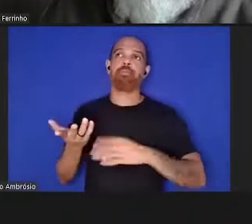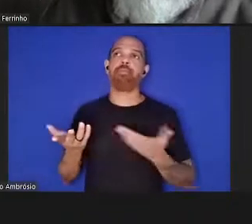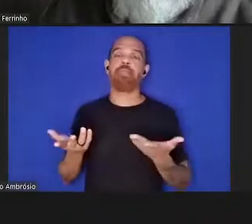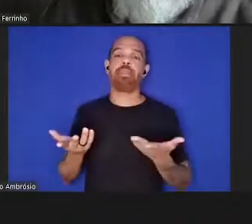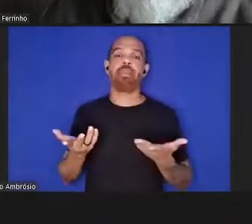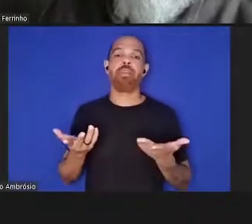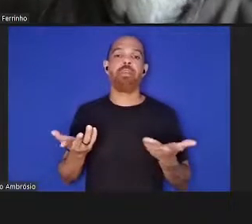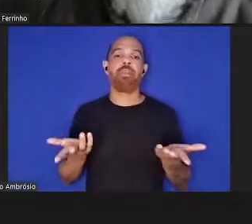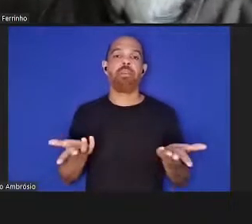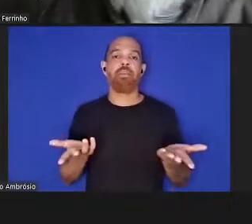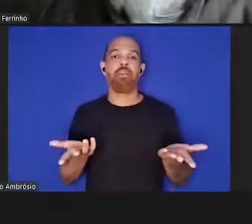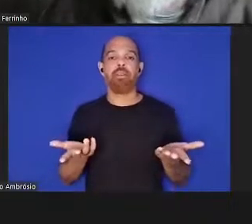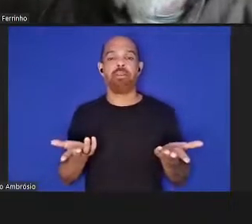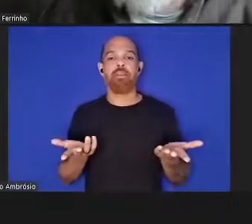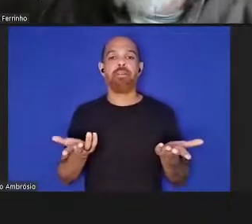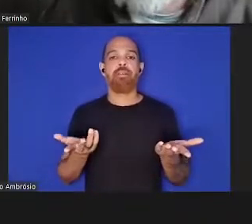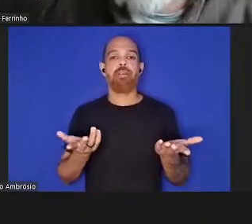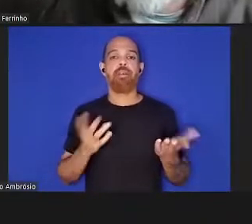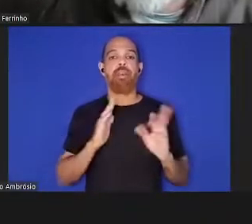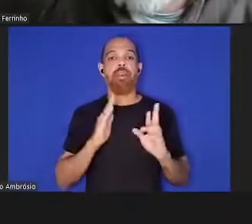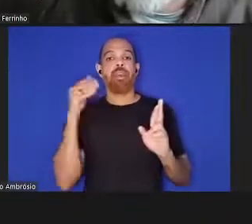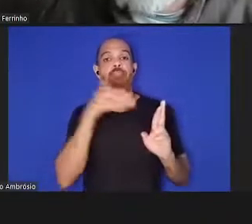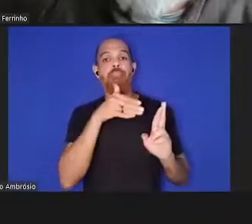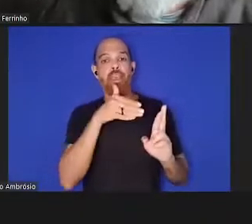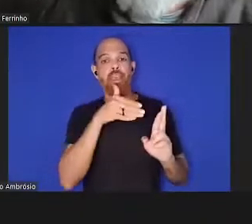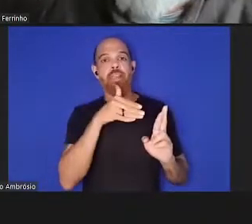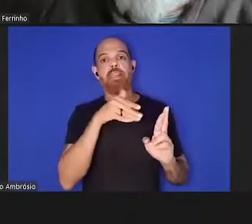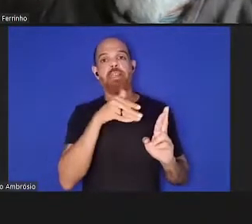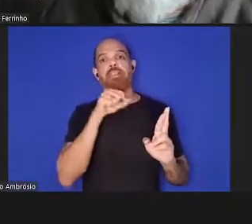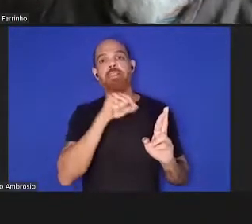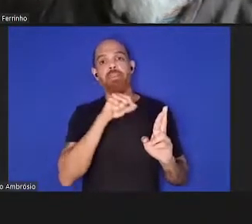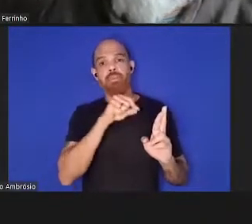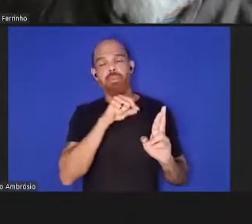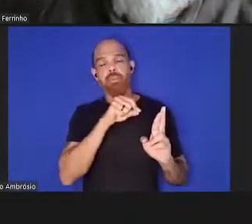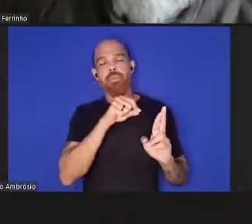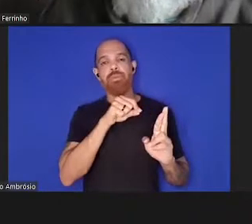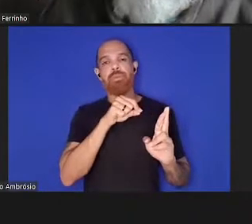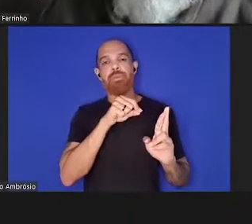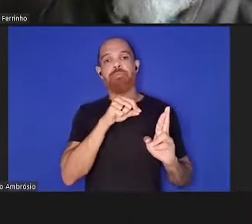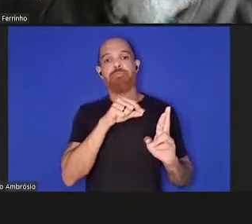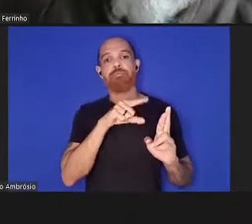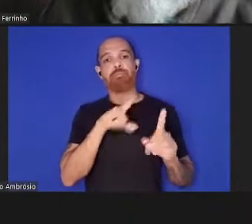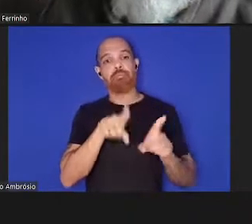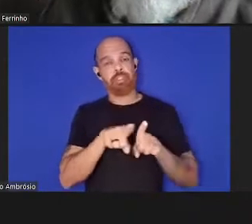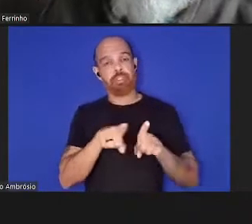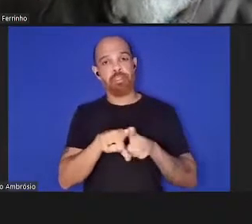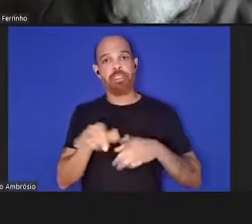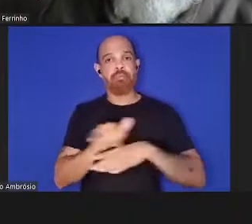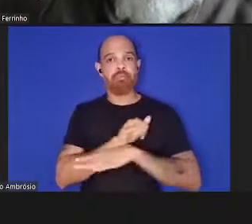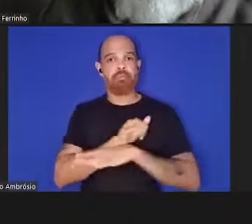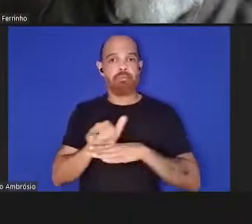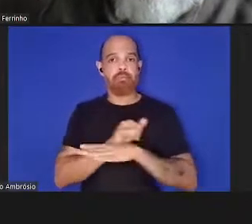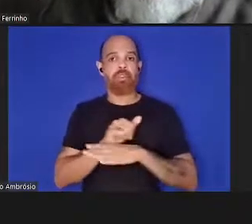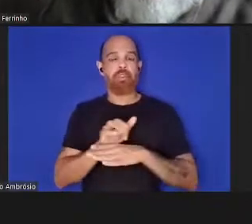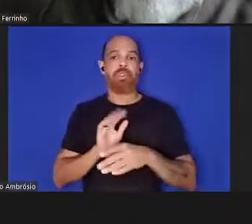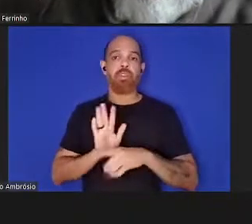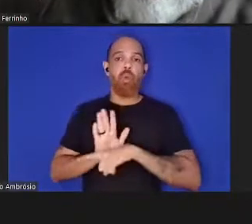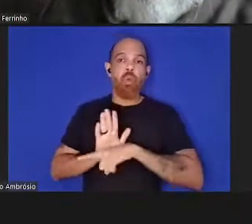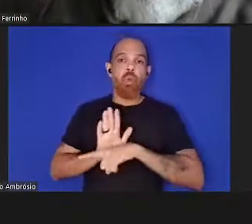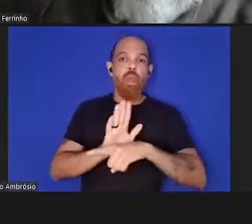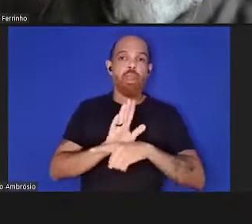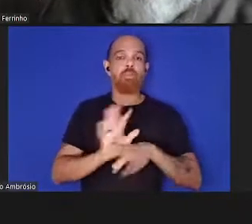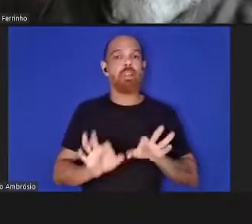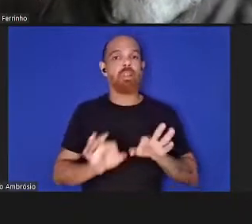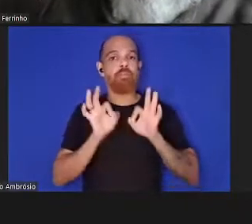a referência àquilo que têm sido também formas de colaboração recentes, que